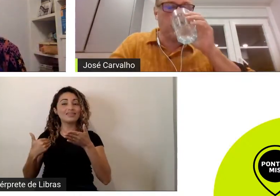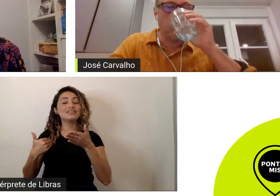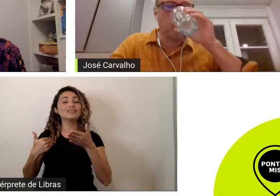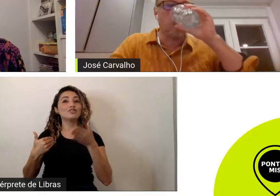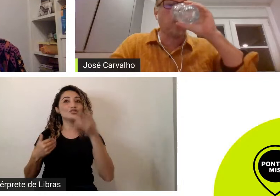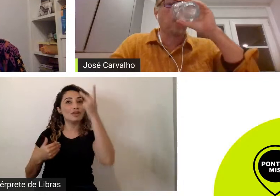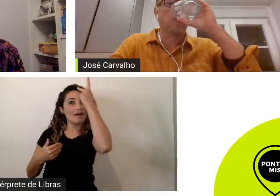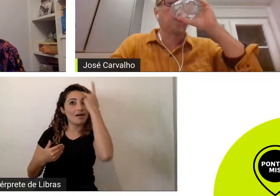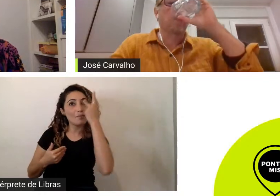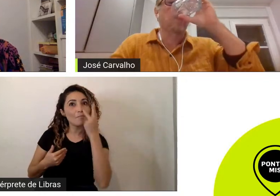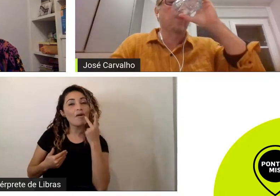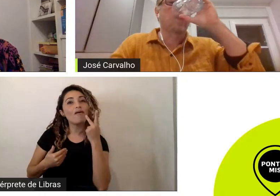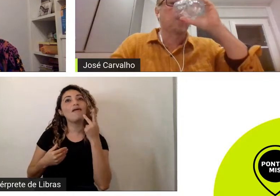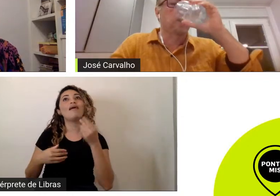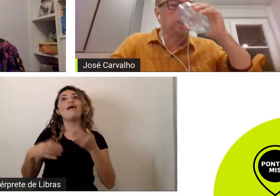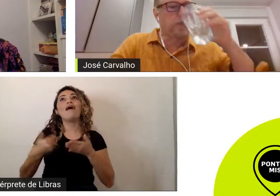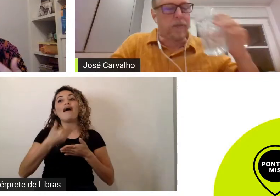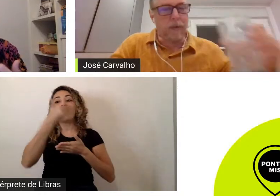Fantásticos